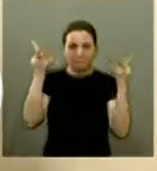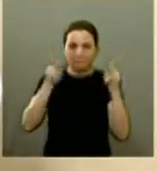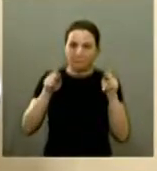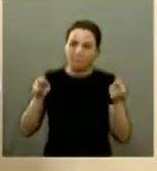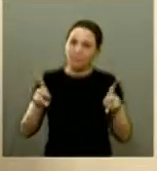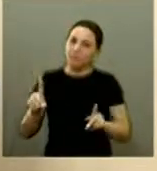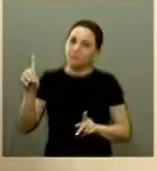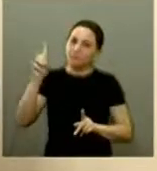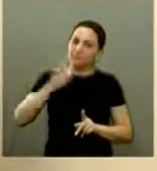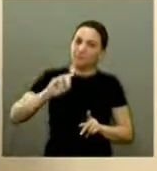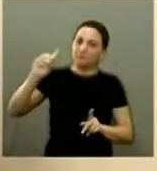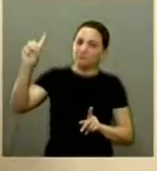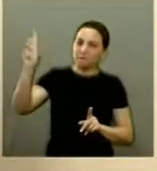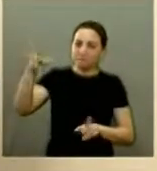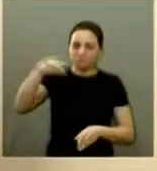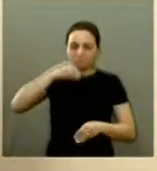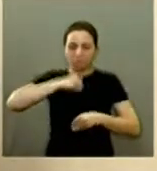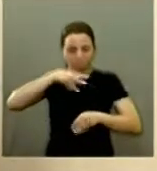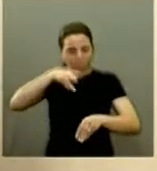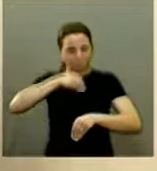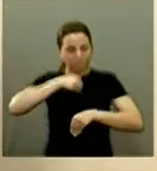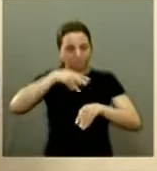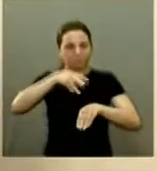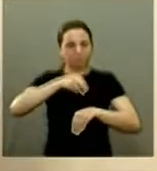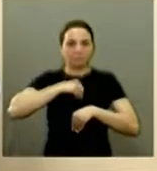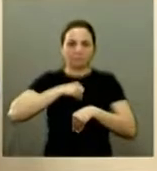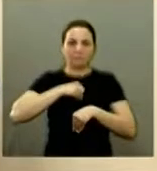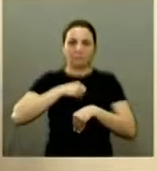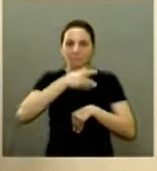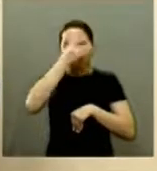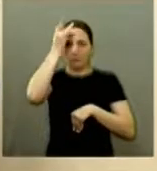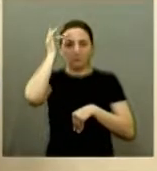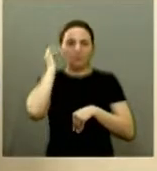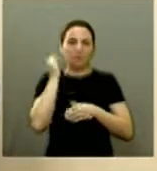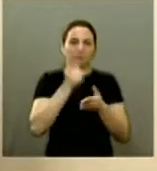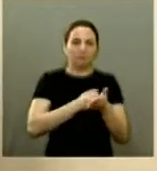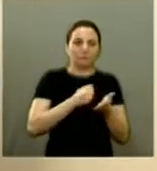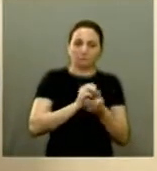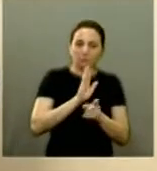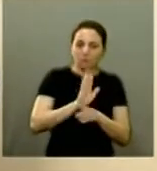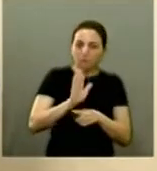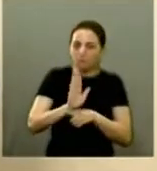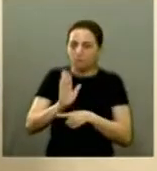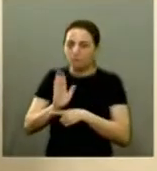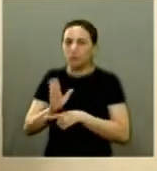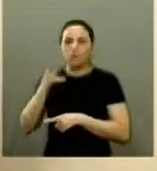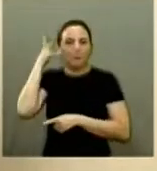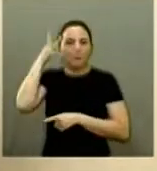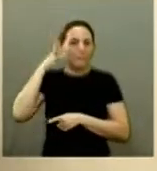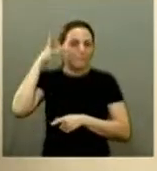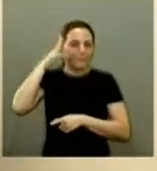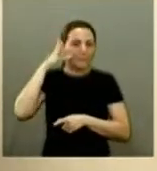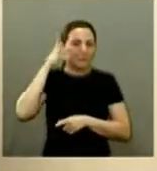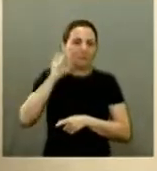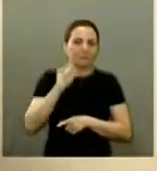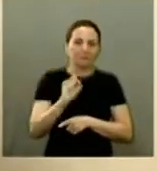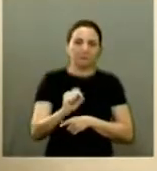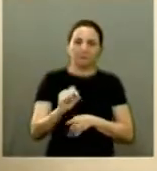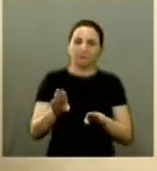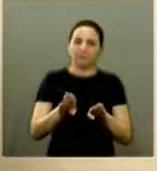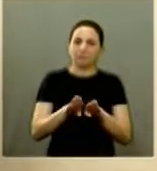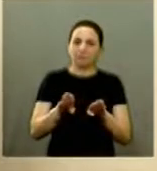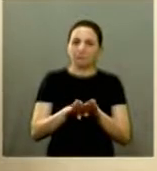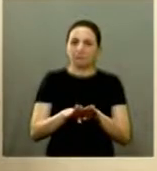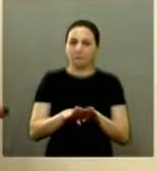um pouquinho de Deus dentro de nós mesmo e a todo o pessoal que se dedicou lá ajudando trabalhando com palestras também